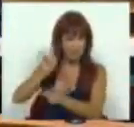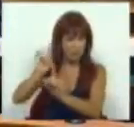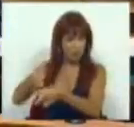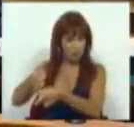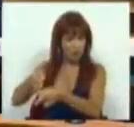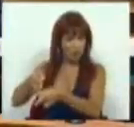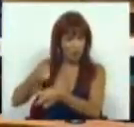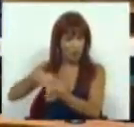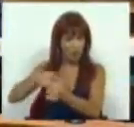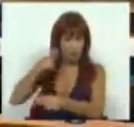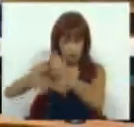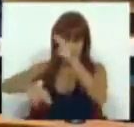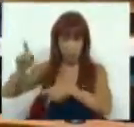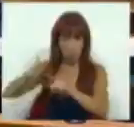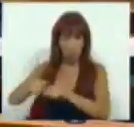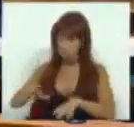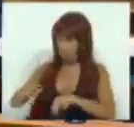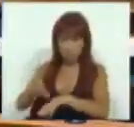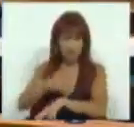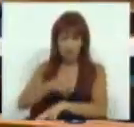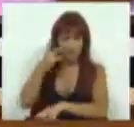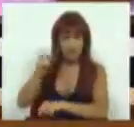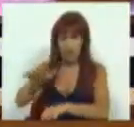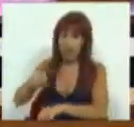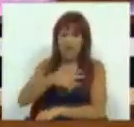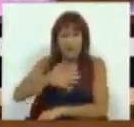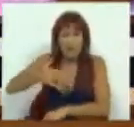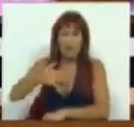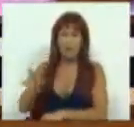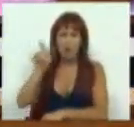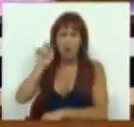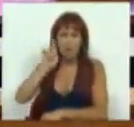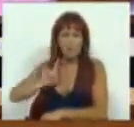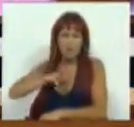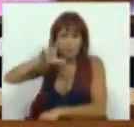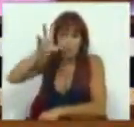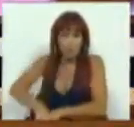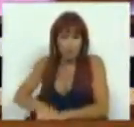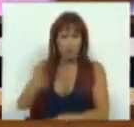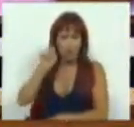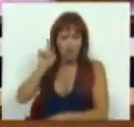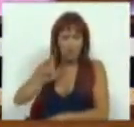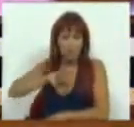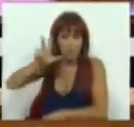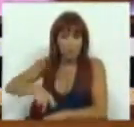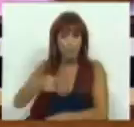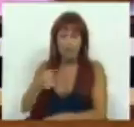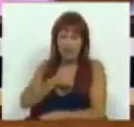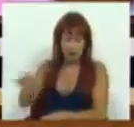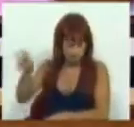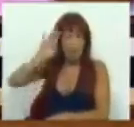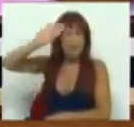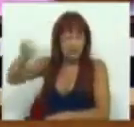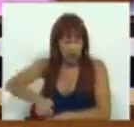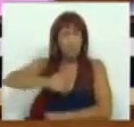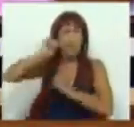que nós construímos sem paralelo é na área da saúde. Os portugueses e as portuguesas estão em casa, ouvem-nos,